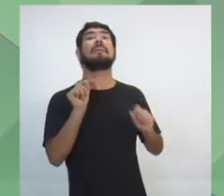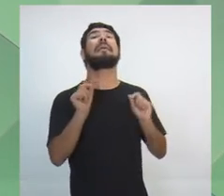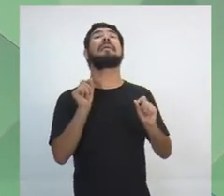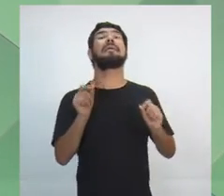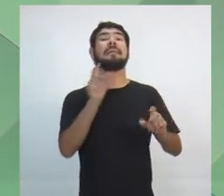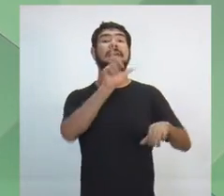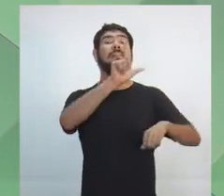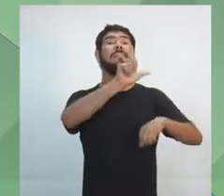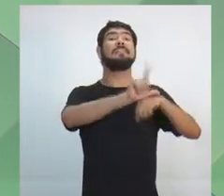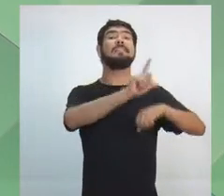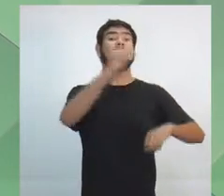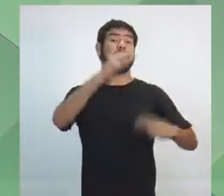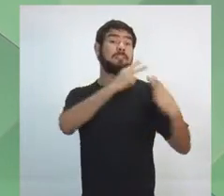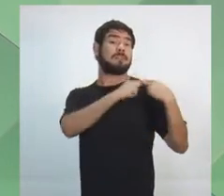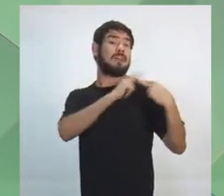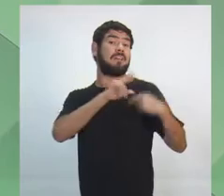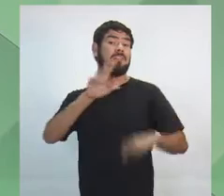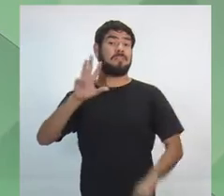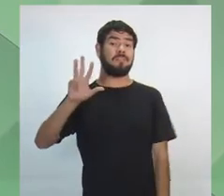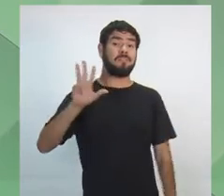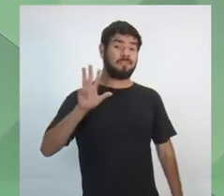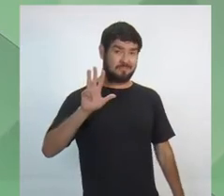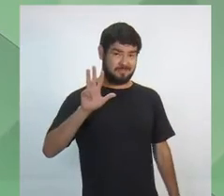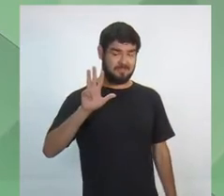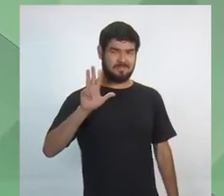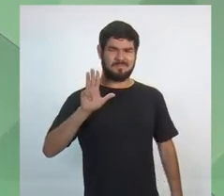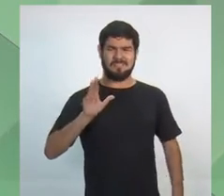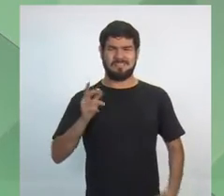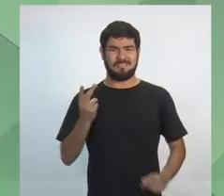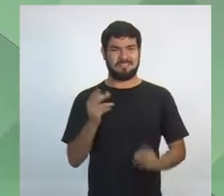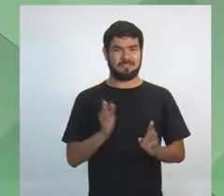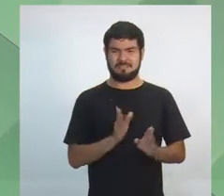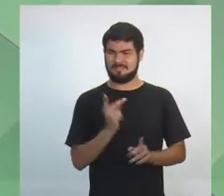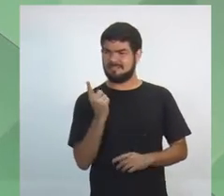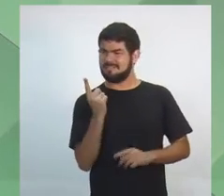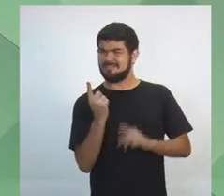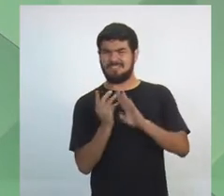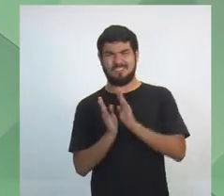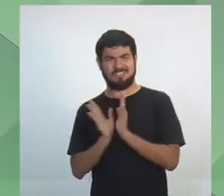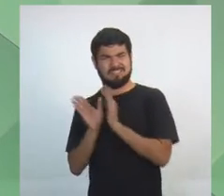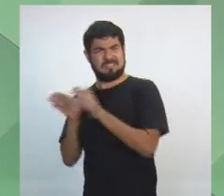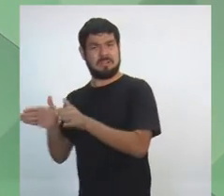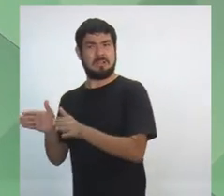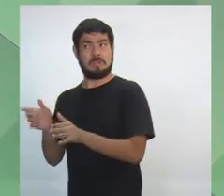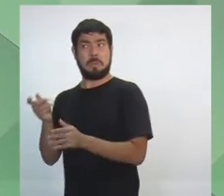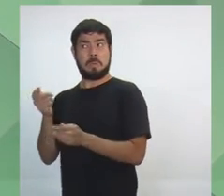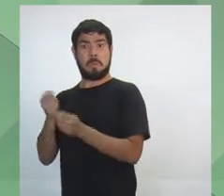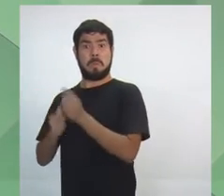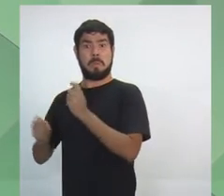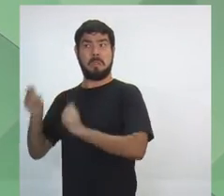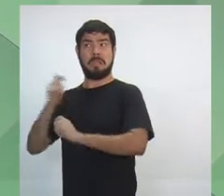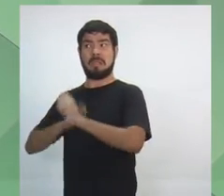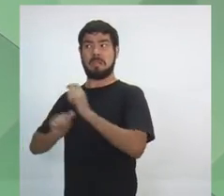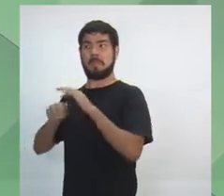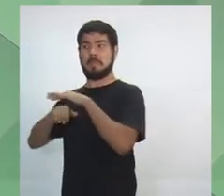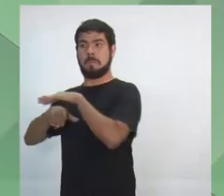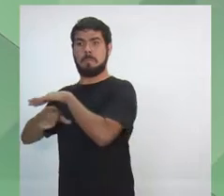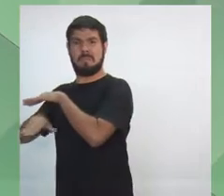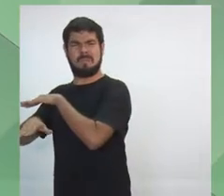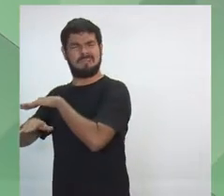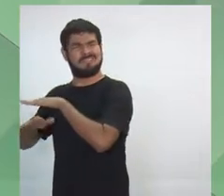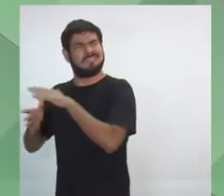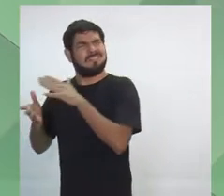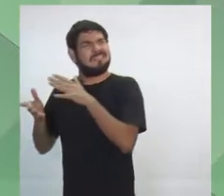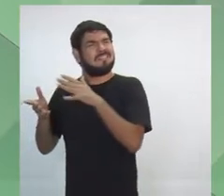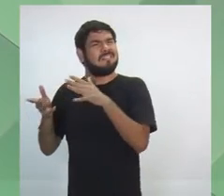Lula. Do outro lado, está o modelo econômico de concentração de riqueza, que leva ao